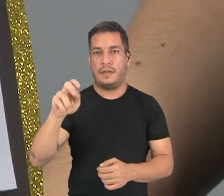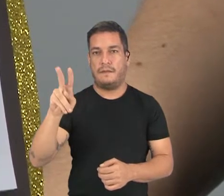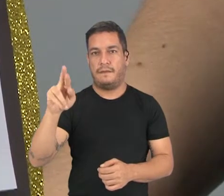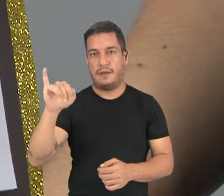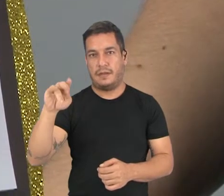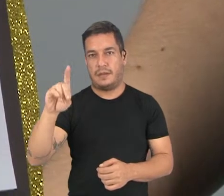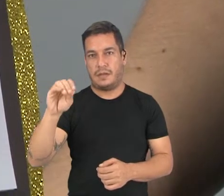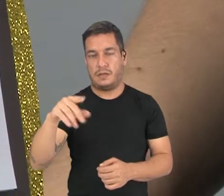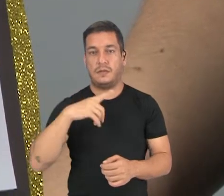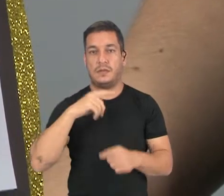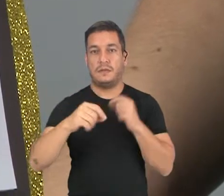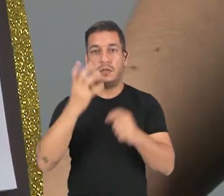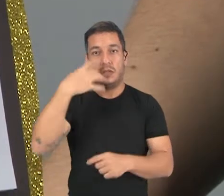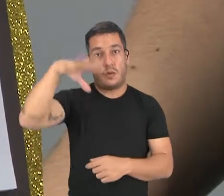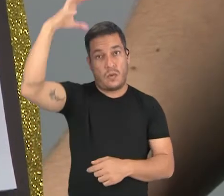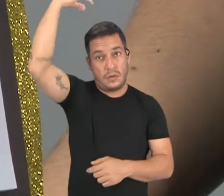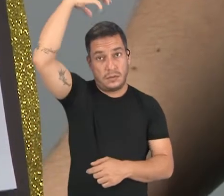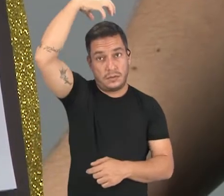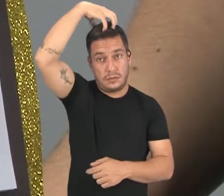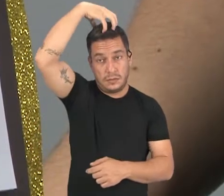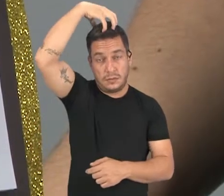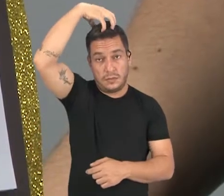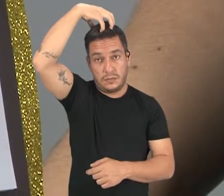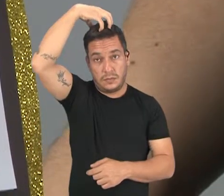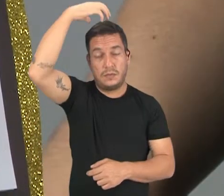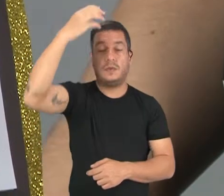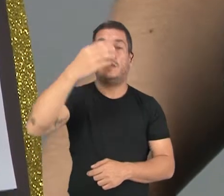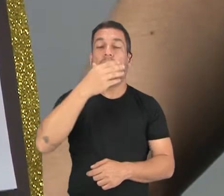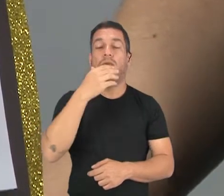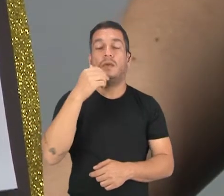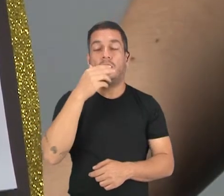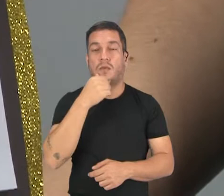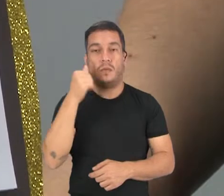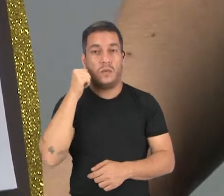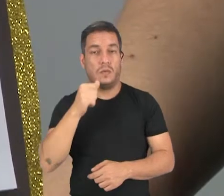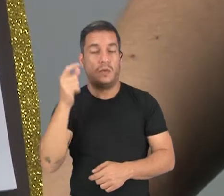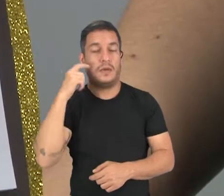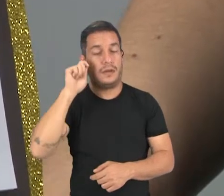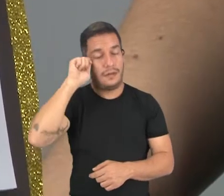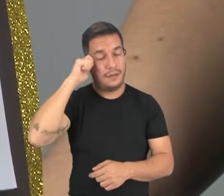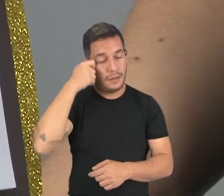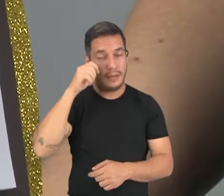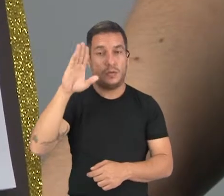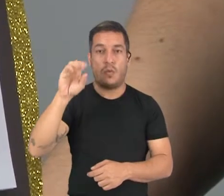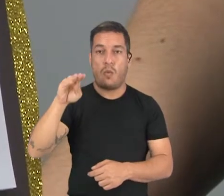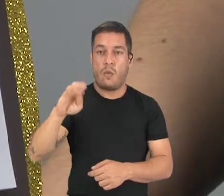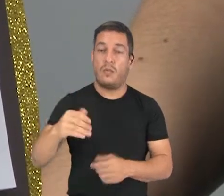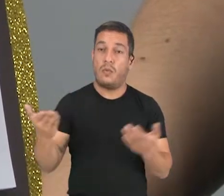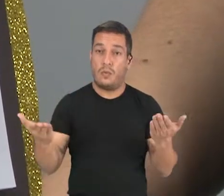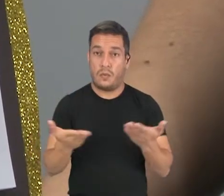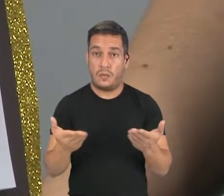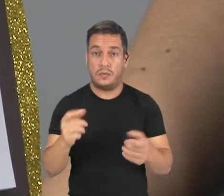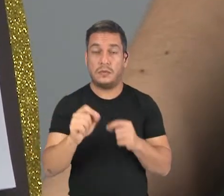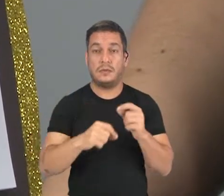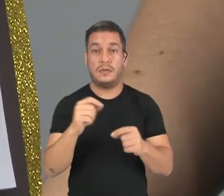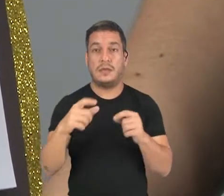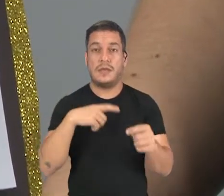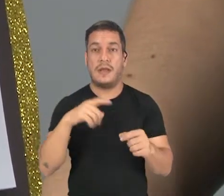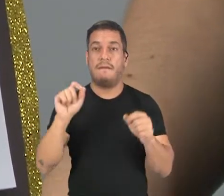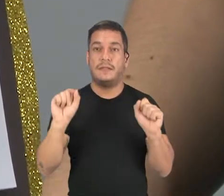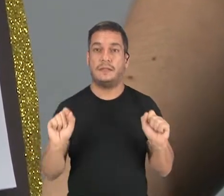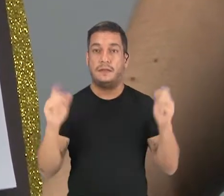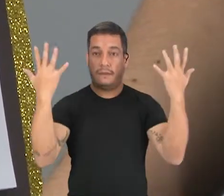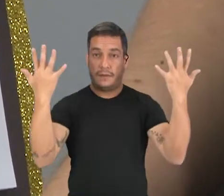coroações de rainhas e reis negros, denominados pelos reis do Congo. Na atualidade, integram festejos